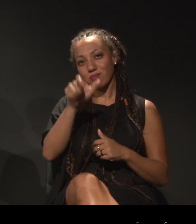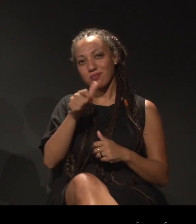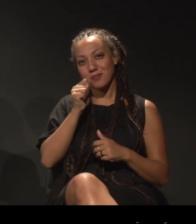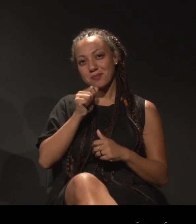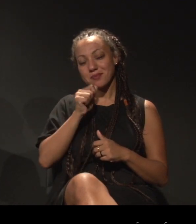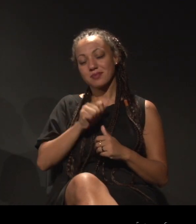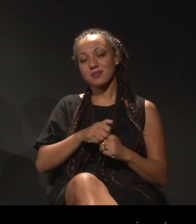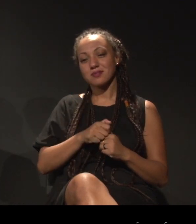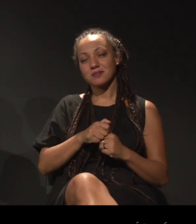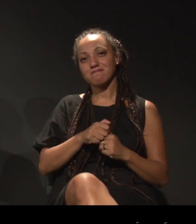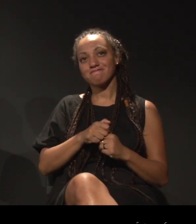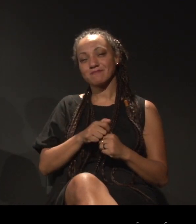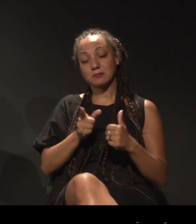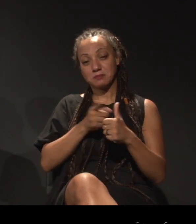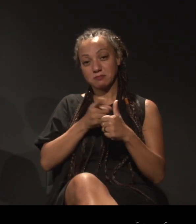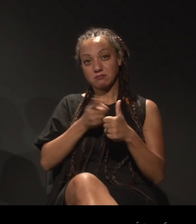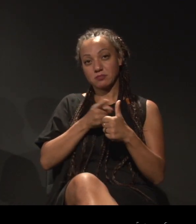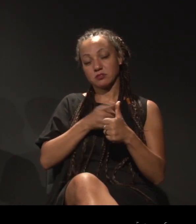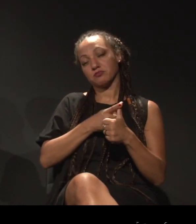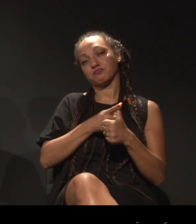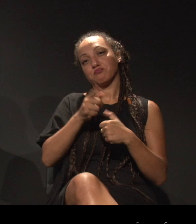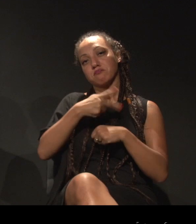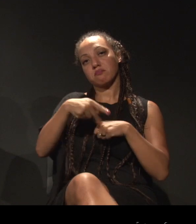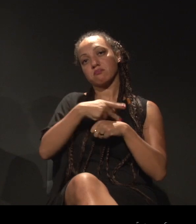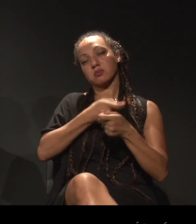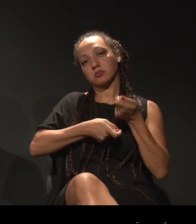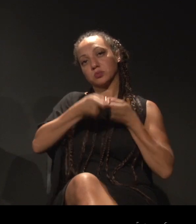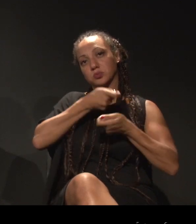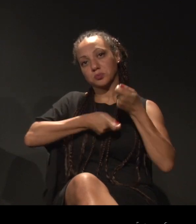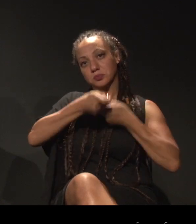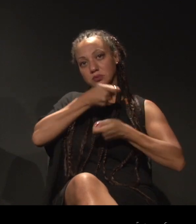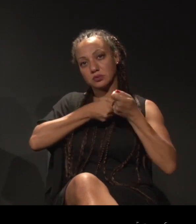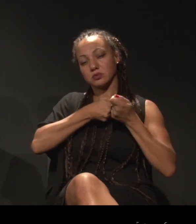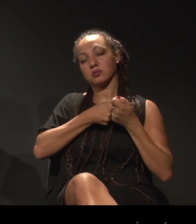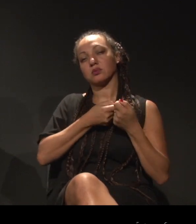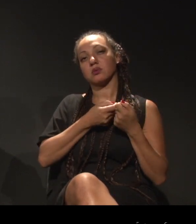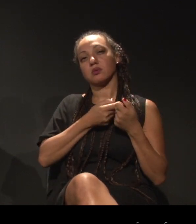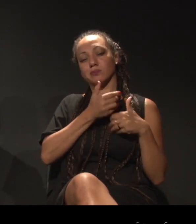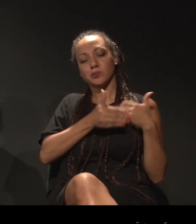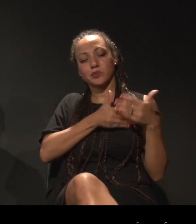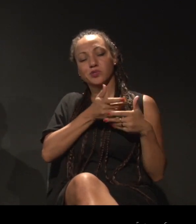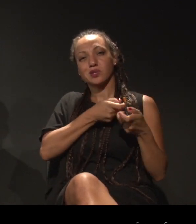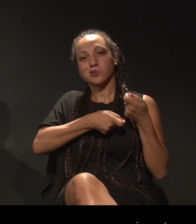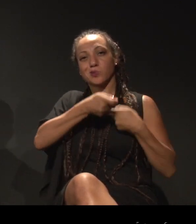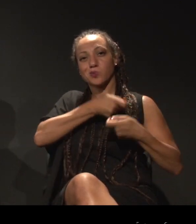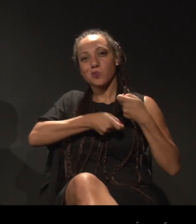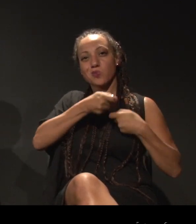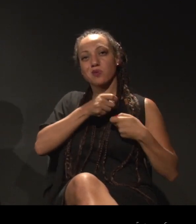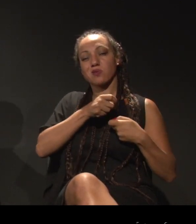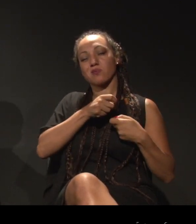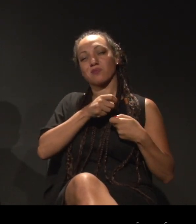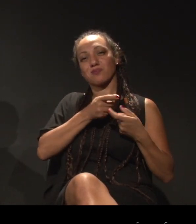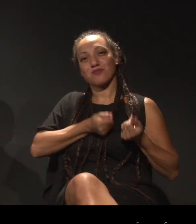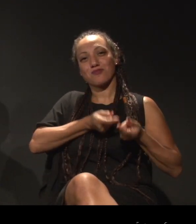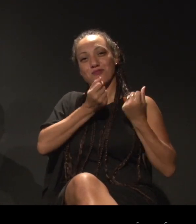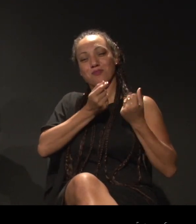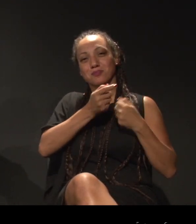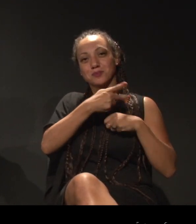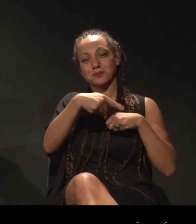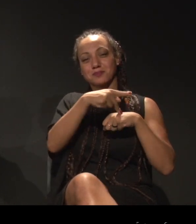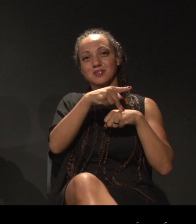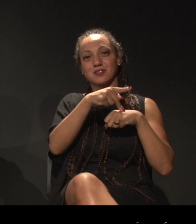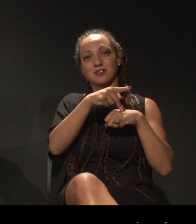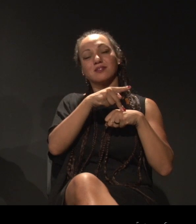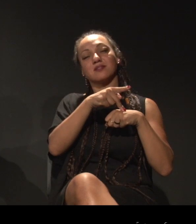primeiro, a economia do país, os processos econômicos do país, eles são